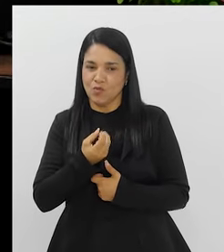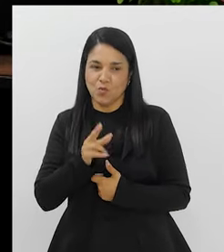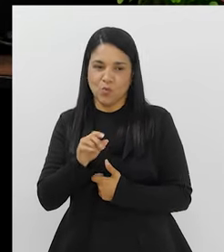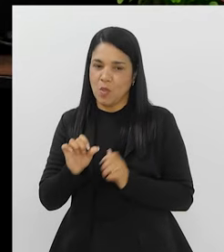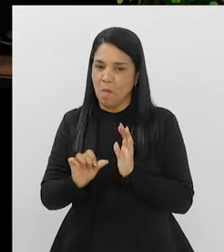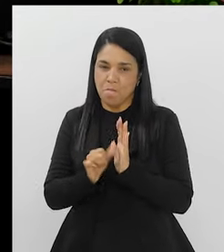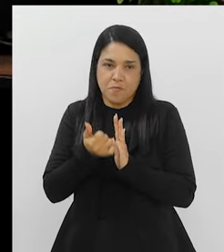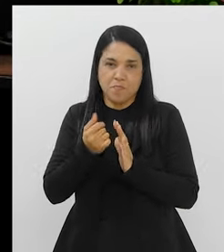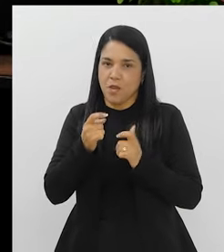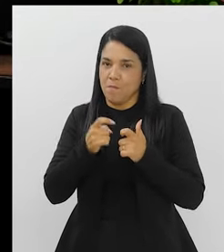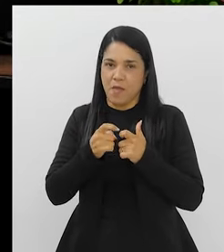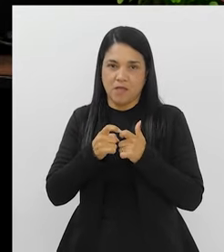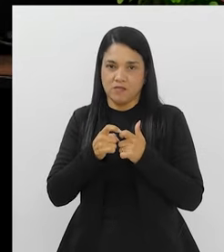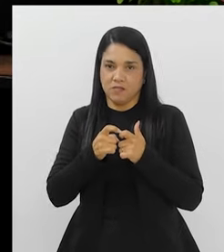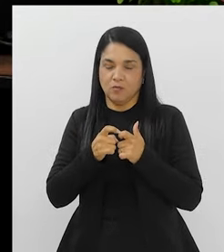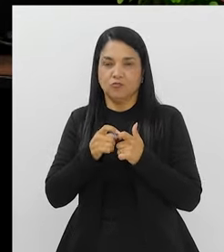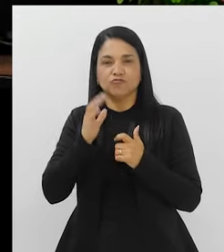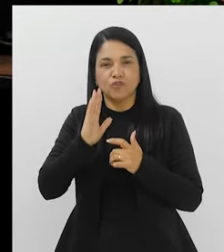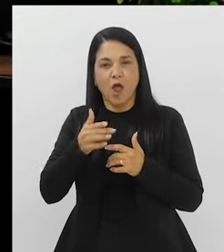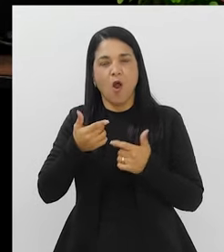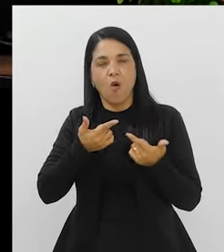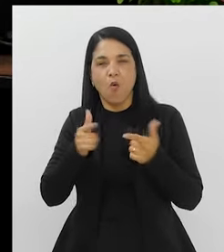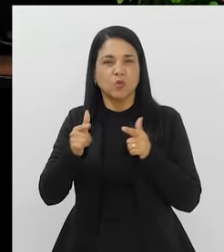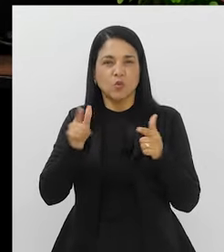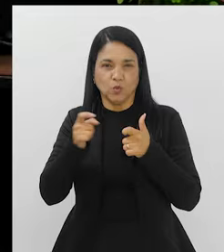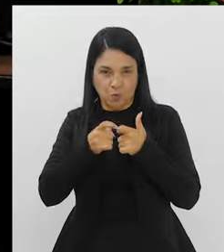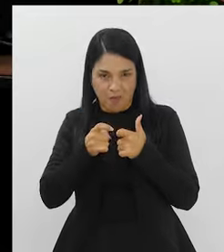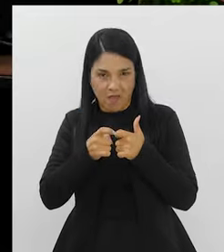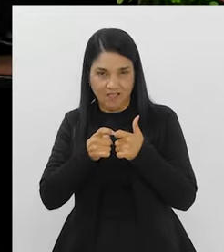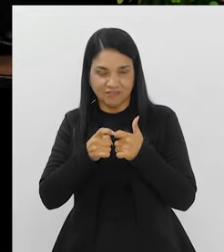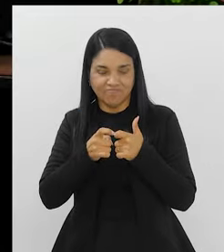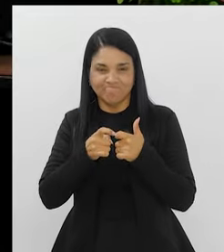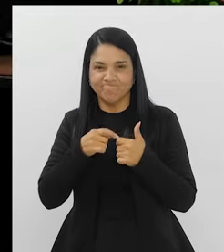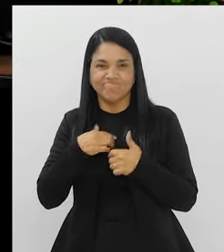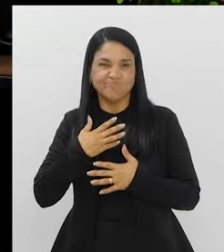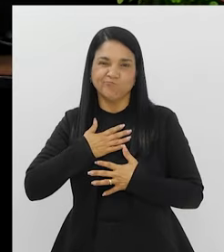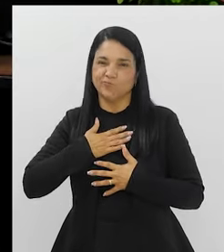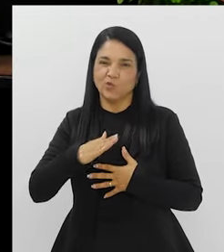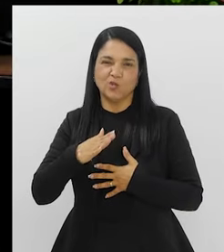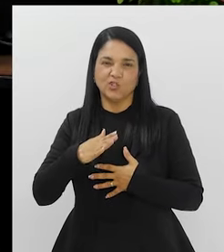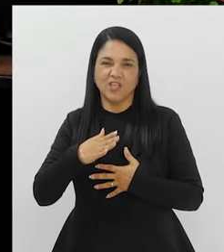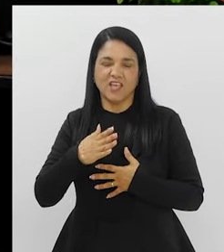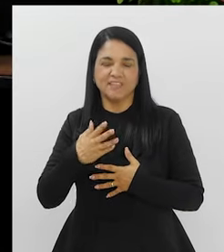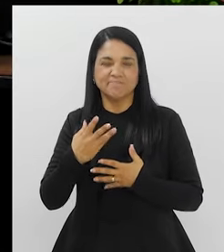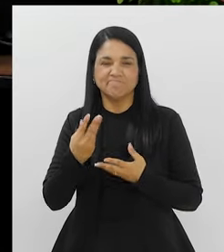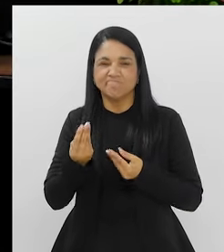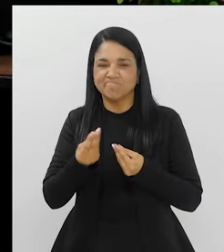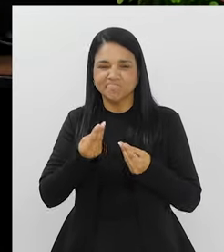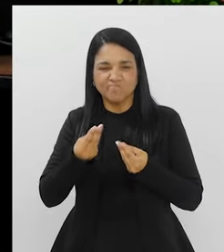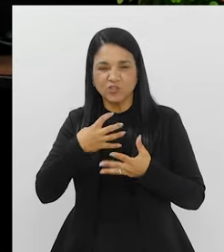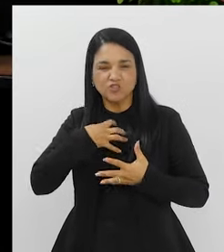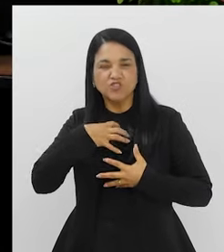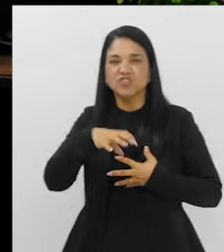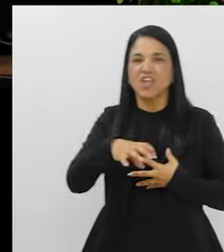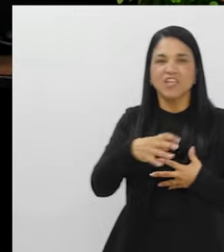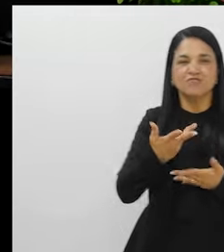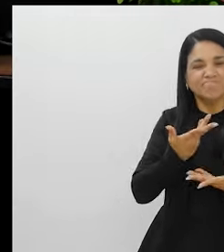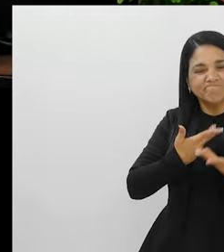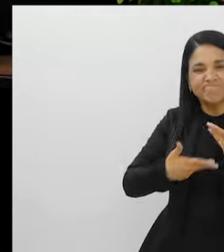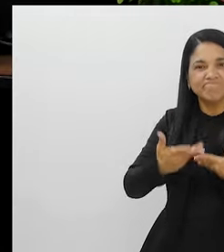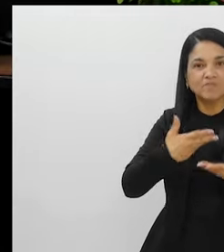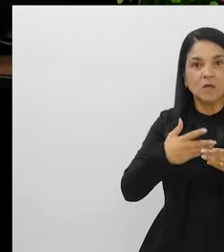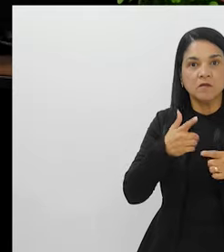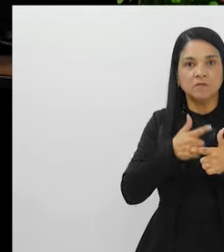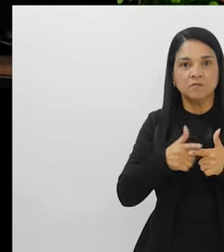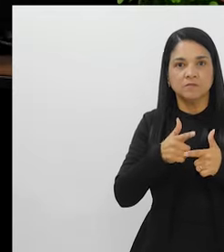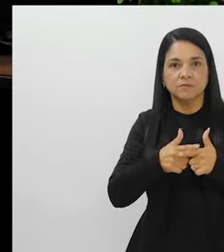doutora, você não é a minha primeira proctologista, eu já vim de outros proctologistas, mas que eu não gostei muito da maneira como